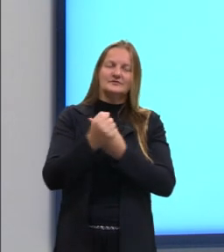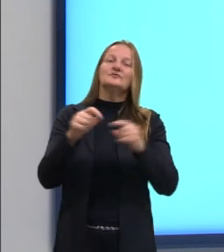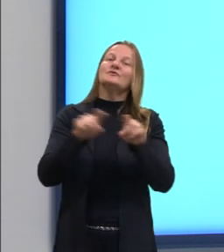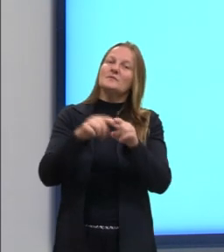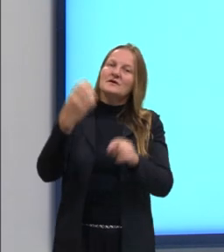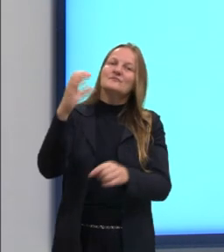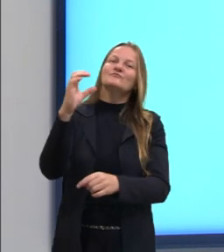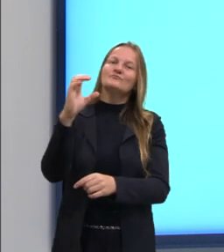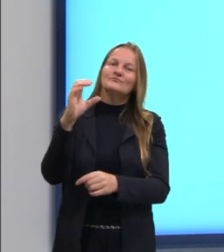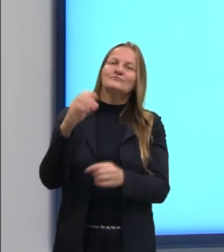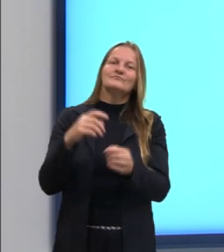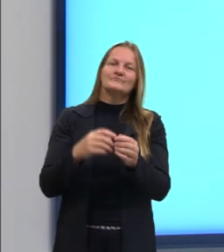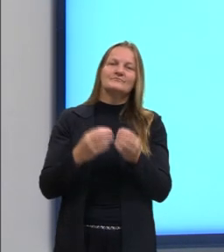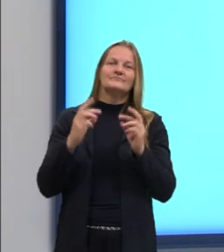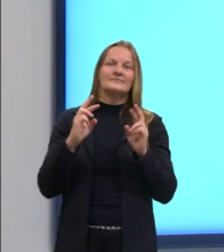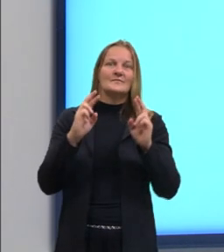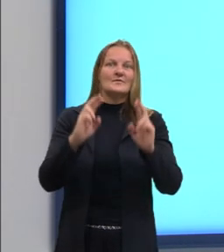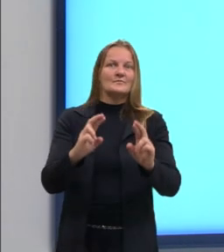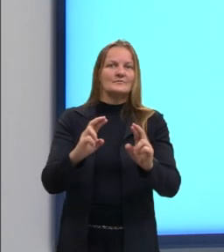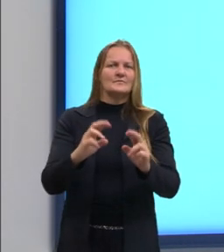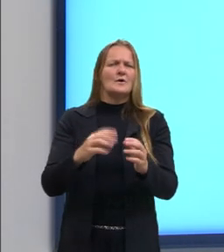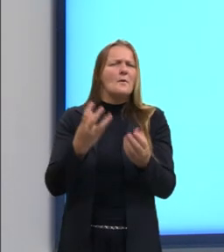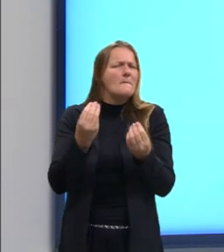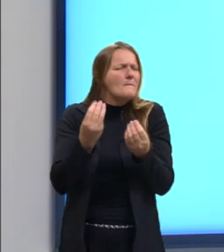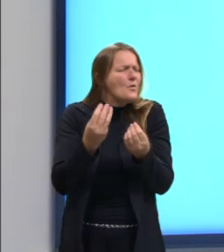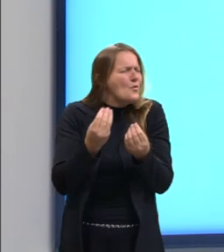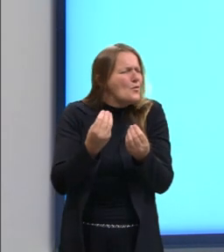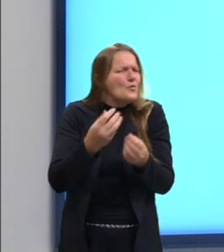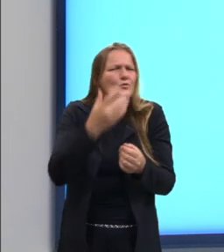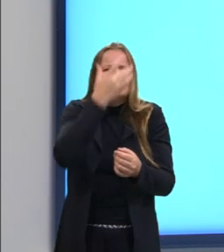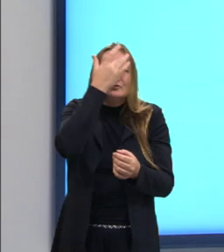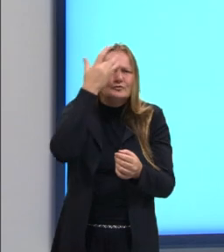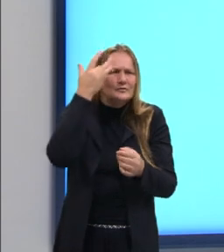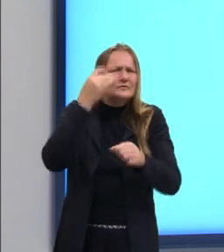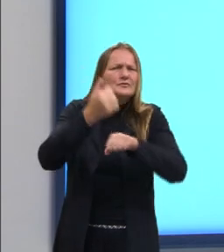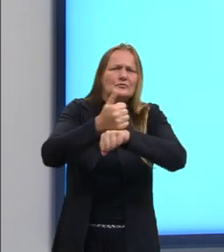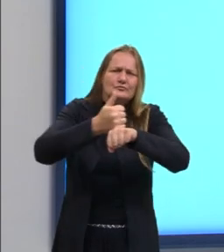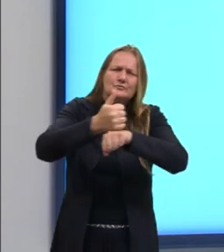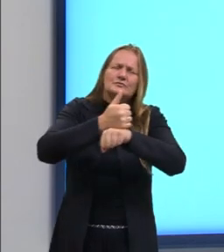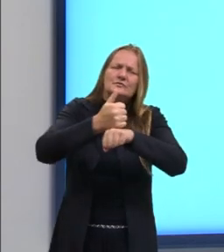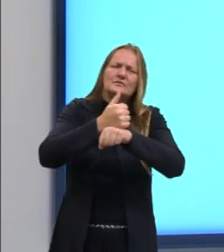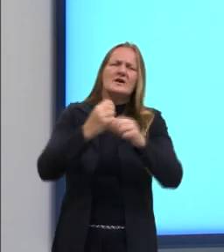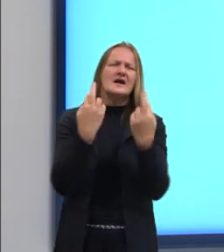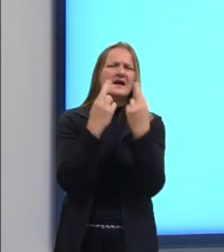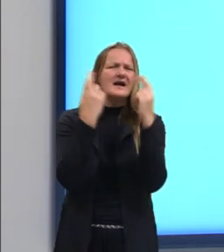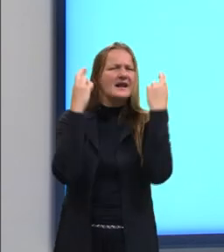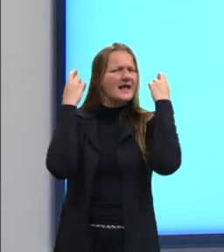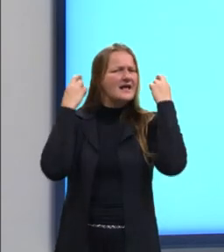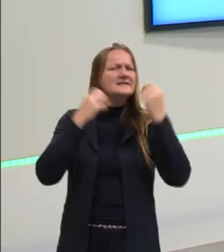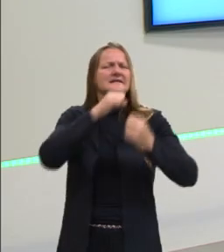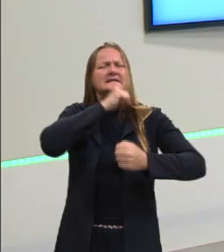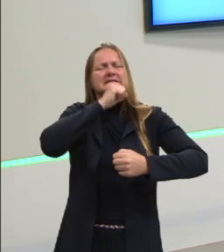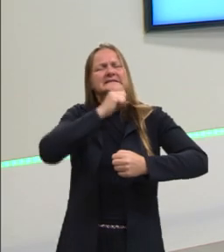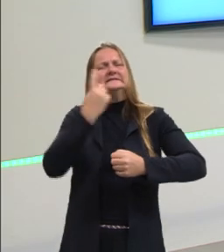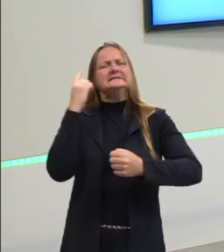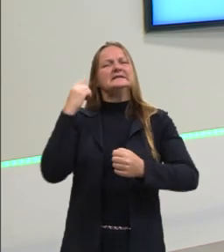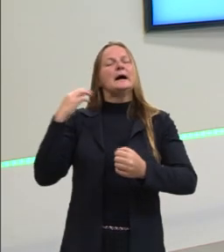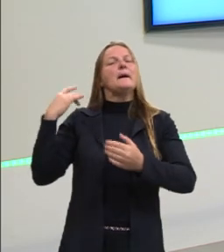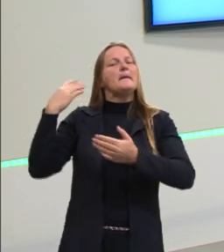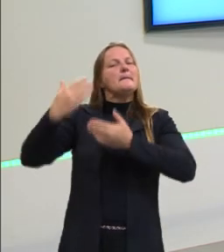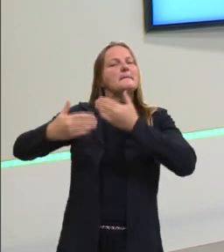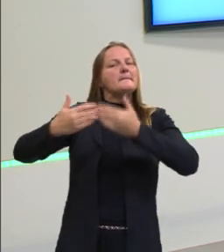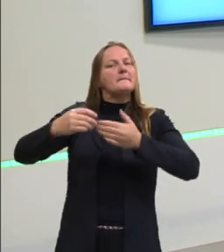científica. Ou seja, muitos pesquisadores, desde lá da Grécia Antiga, então, pensando sobre a questão